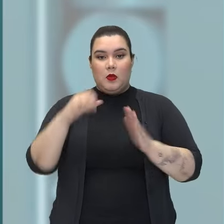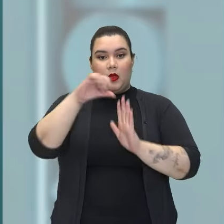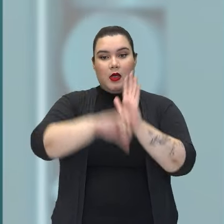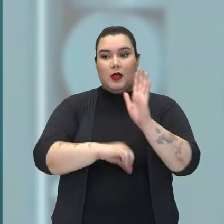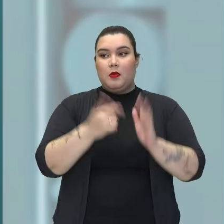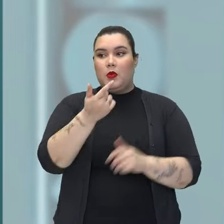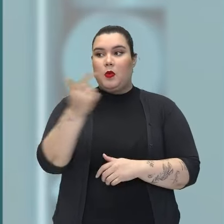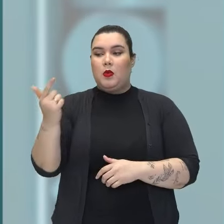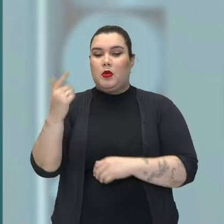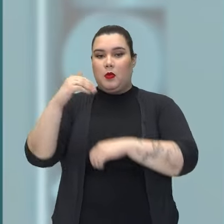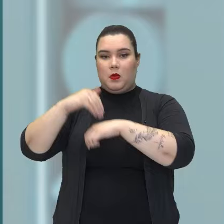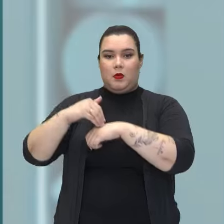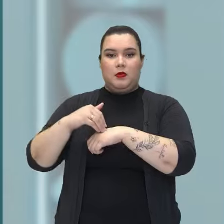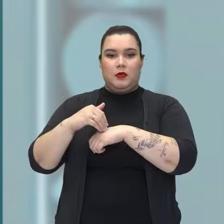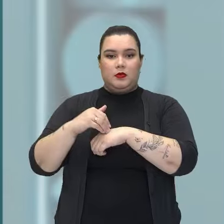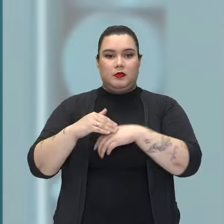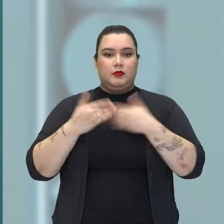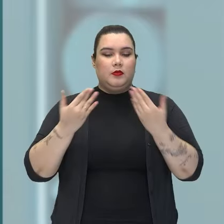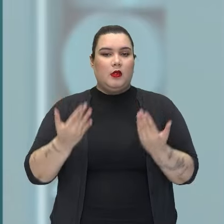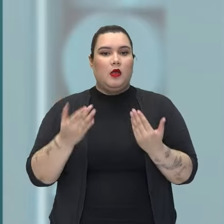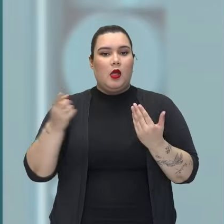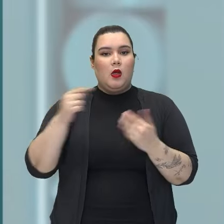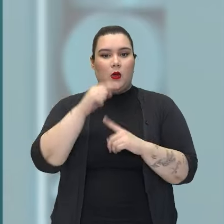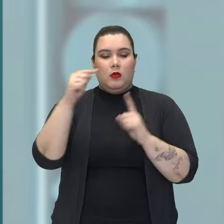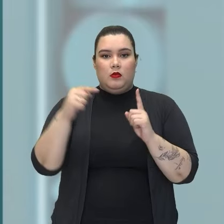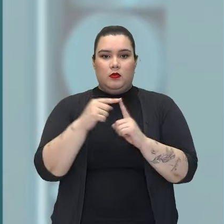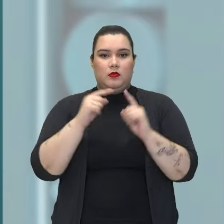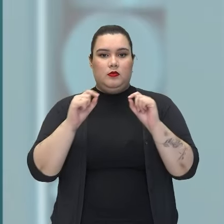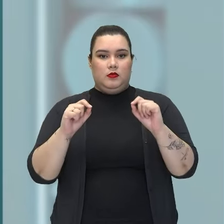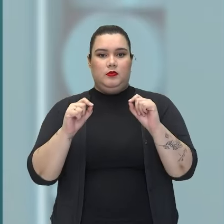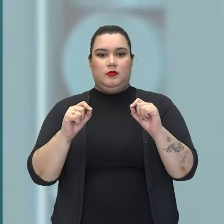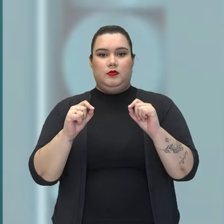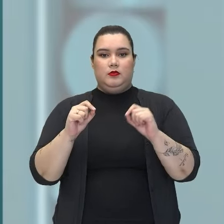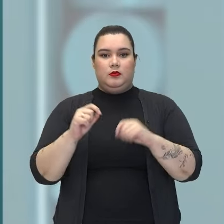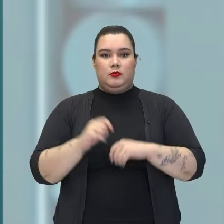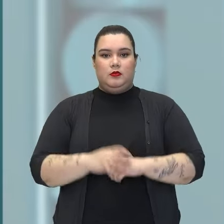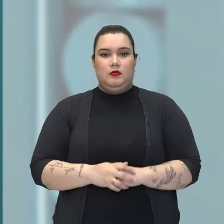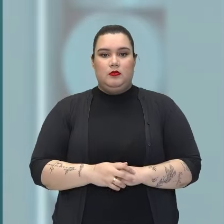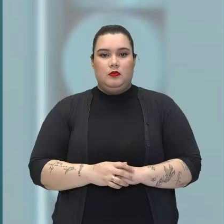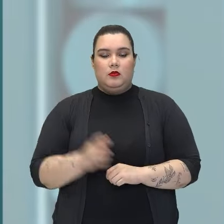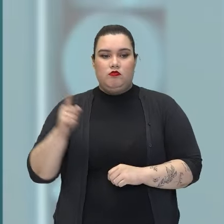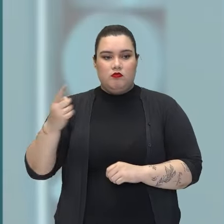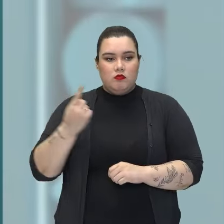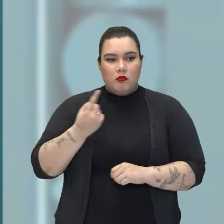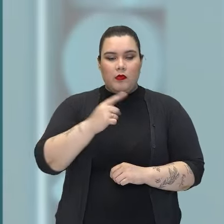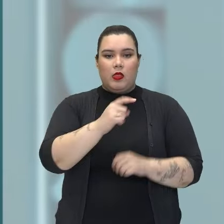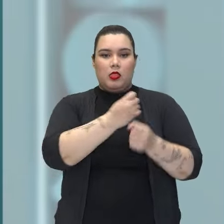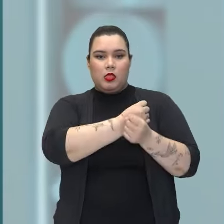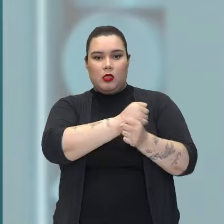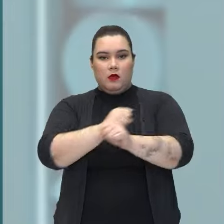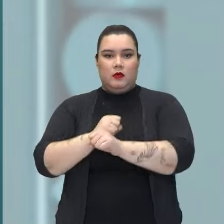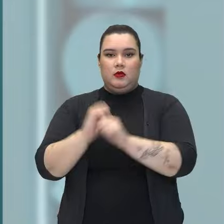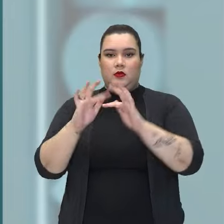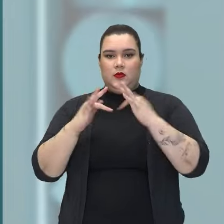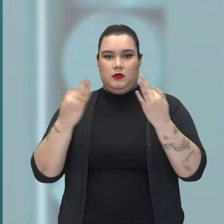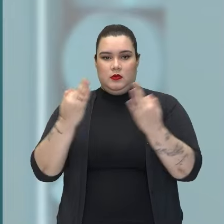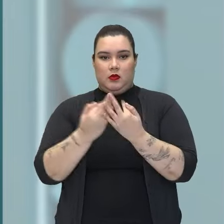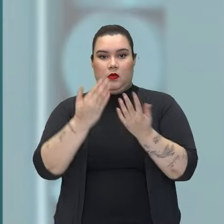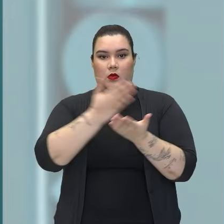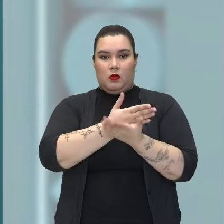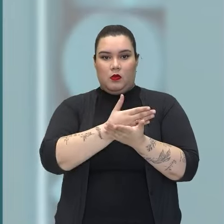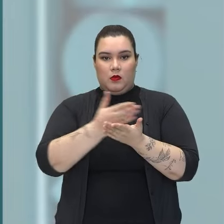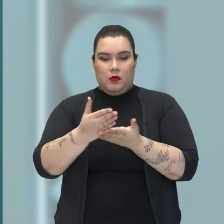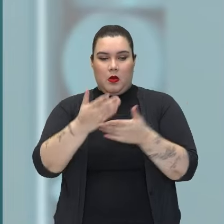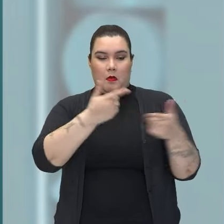pessoa, de outro indivíduo. Então o que ele faz? Ele acaba indo em defesa desta família, e aí começa um